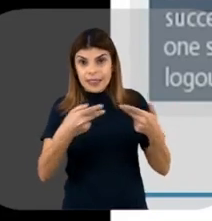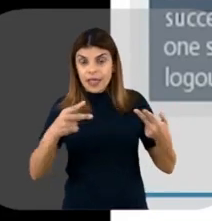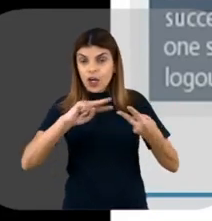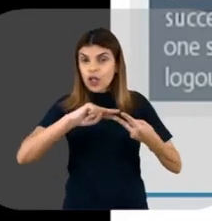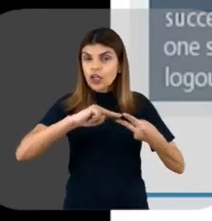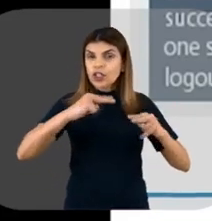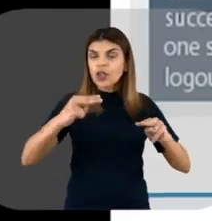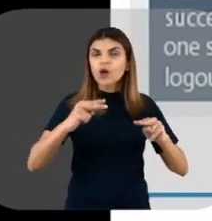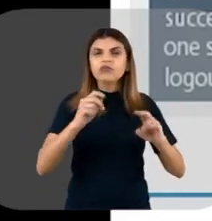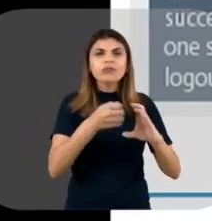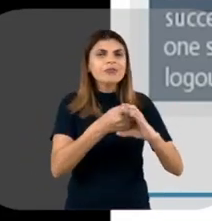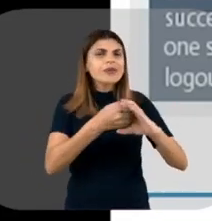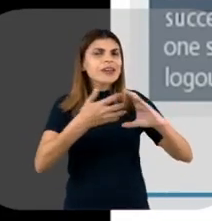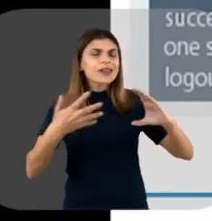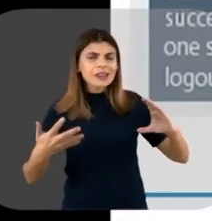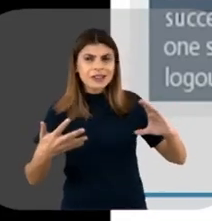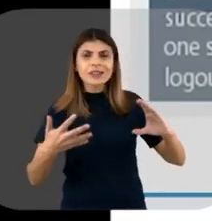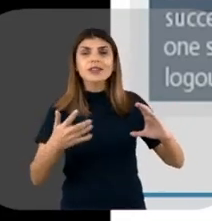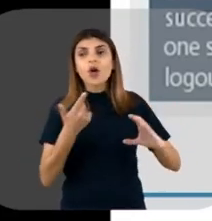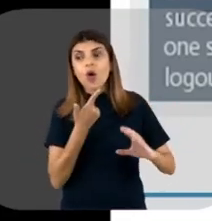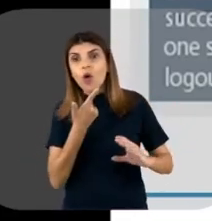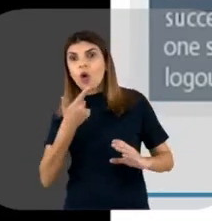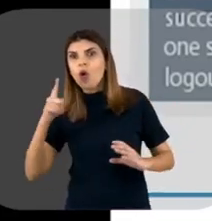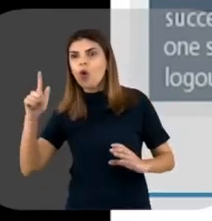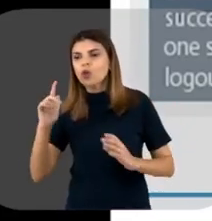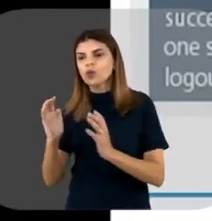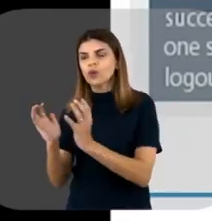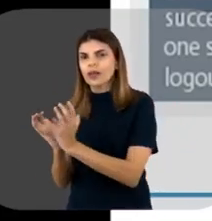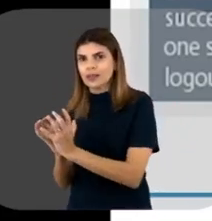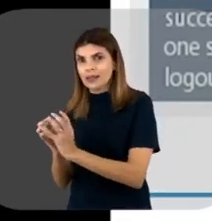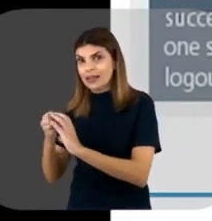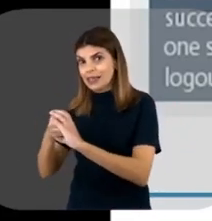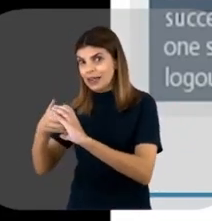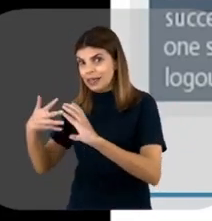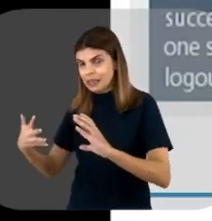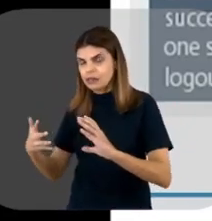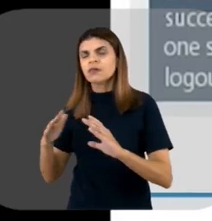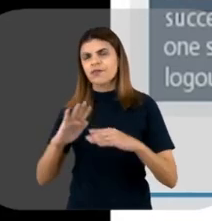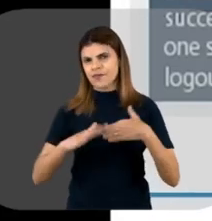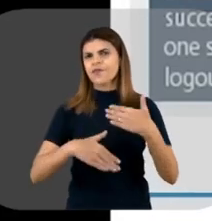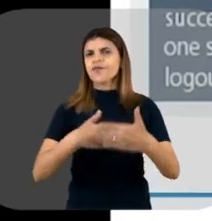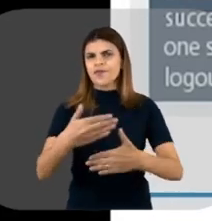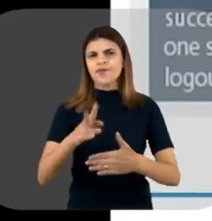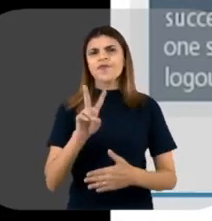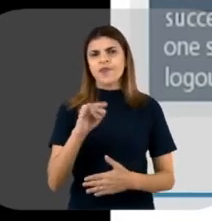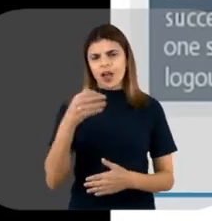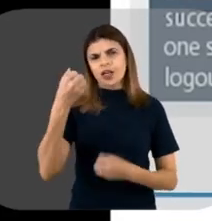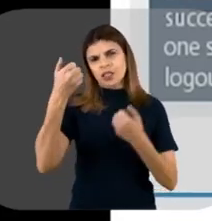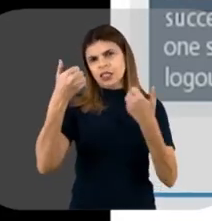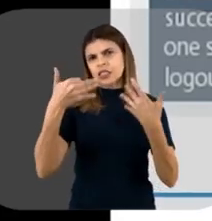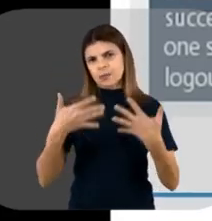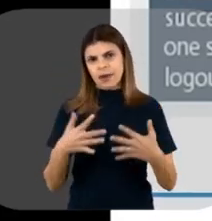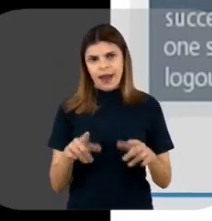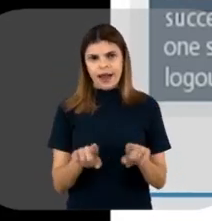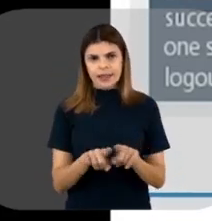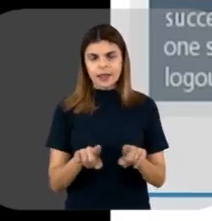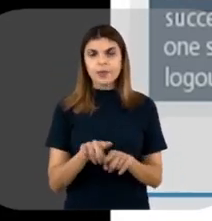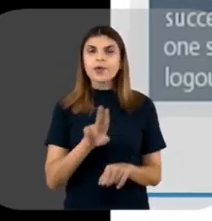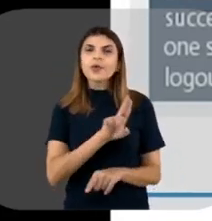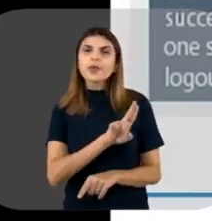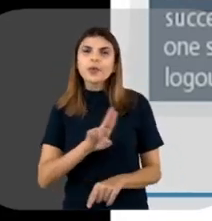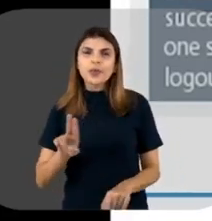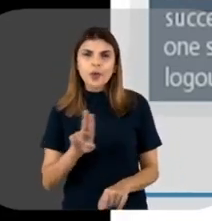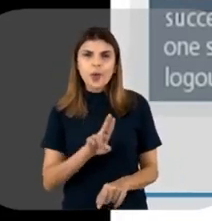de uma espécie no material genético de outra espécie, né? A gente vai falar um pouquinho com mais detalhes disso, né? Isso se